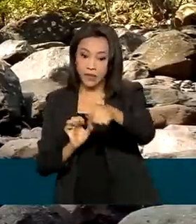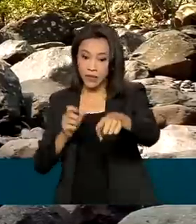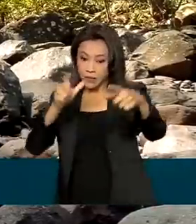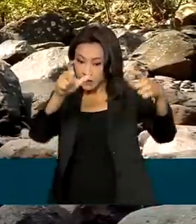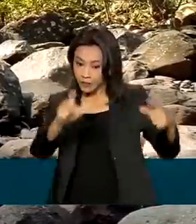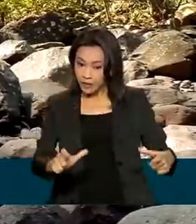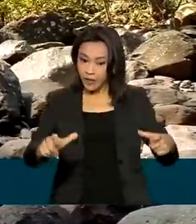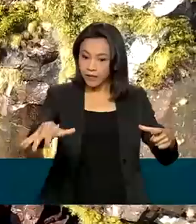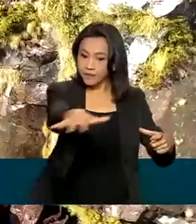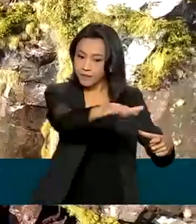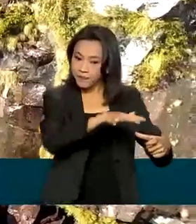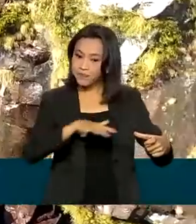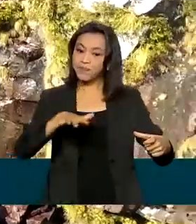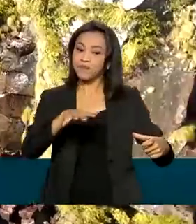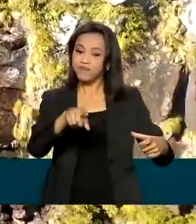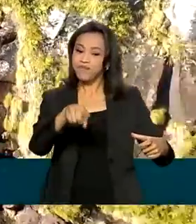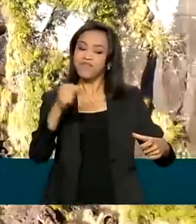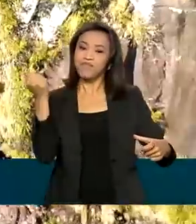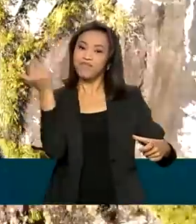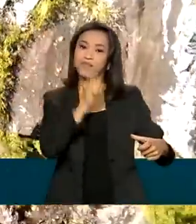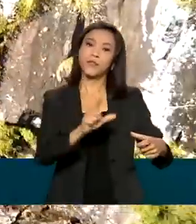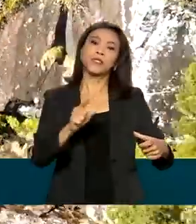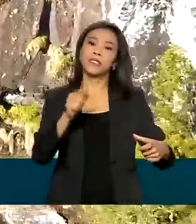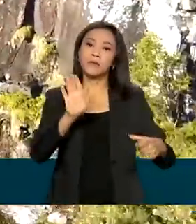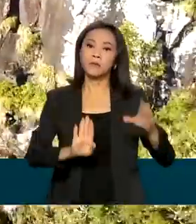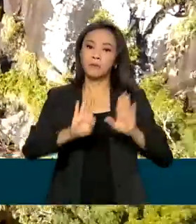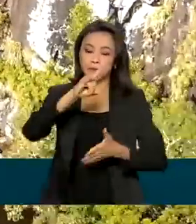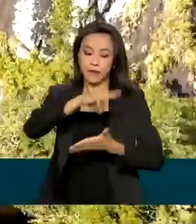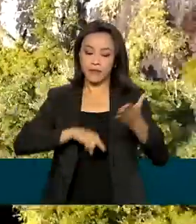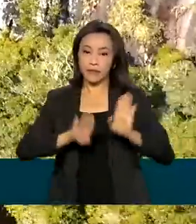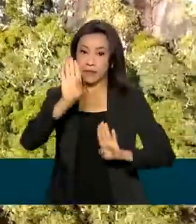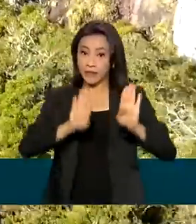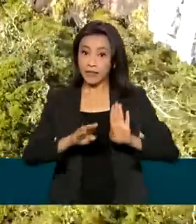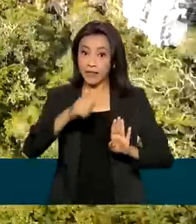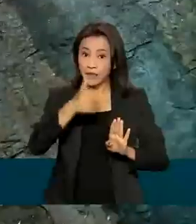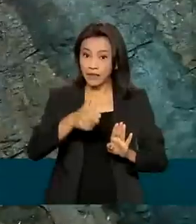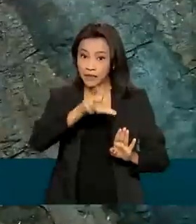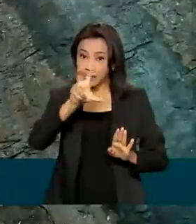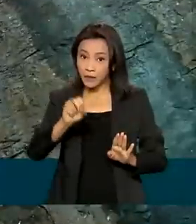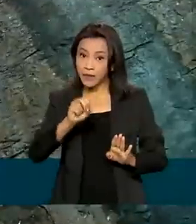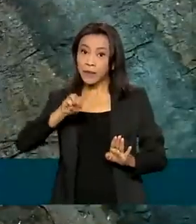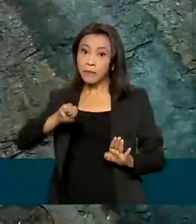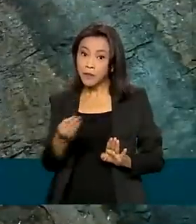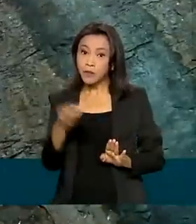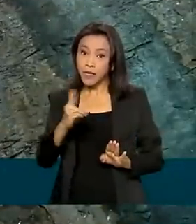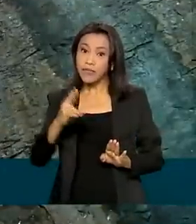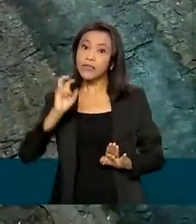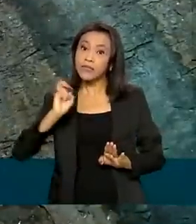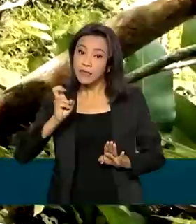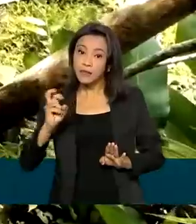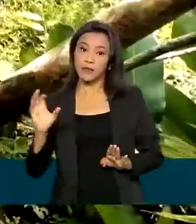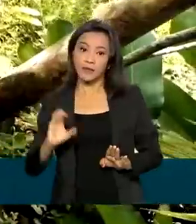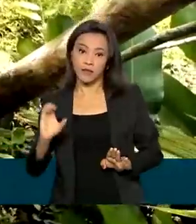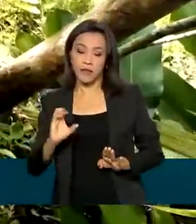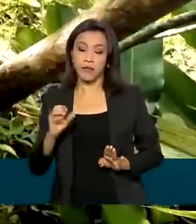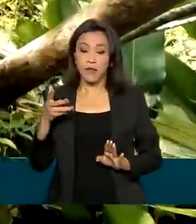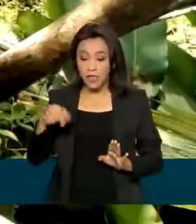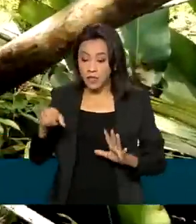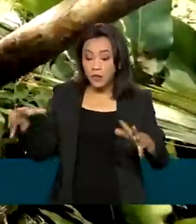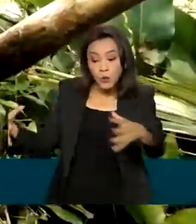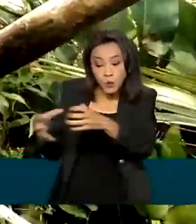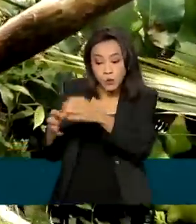ganhou a licitação com a oferta de 150 milhões de reais e 5 centavos. Pelo contrato, o grupo